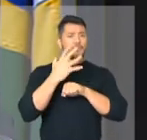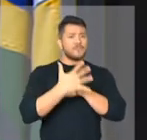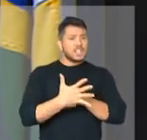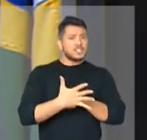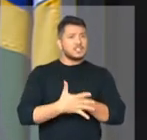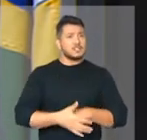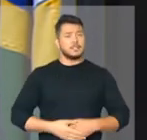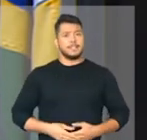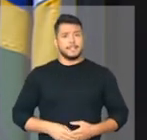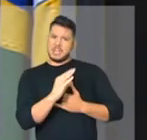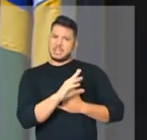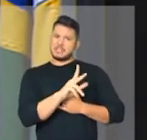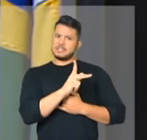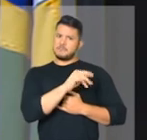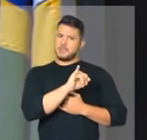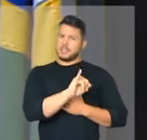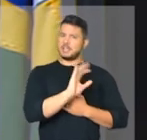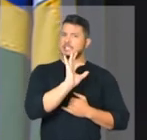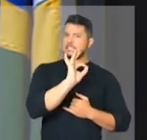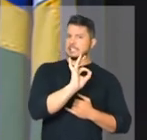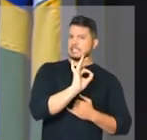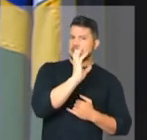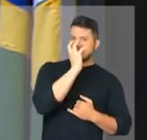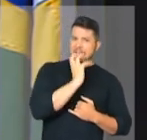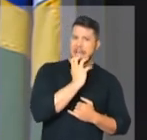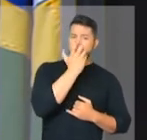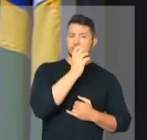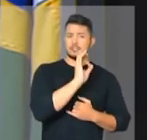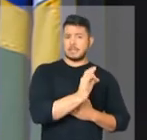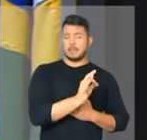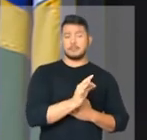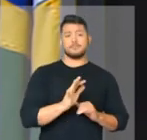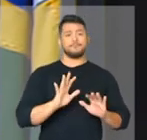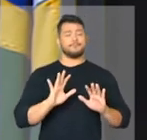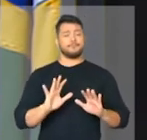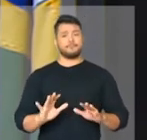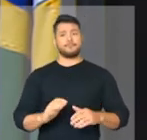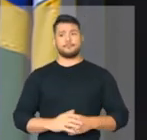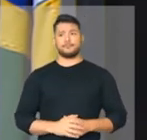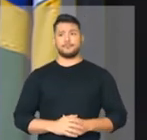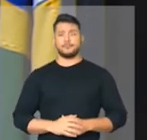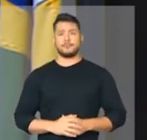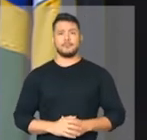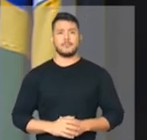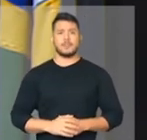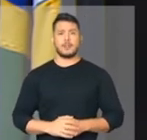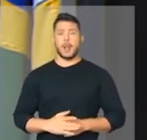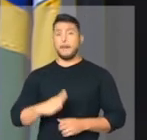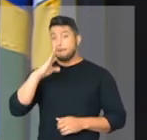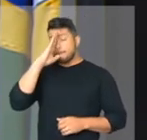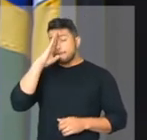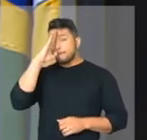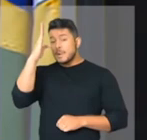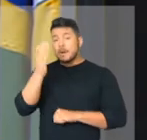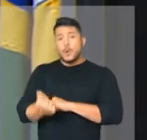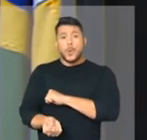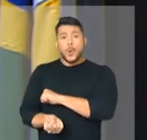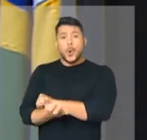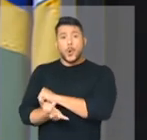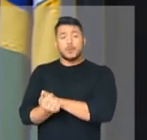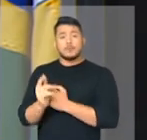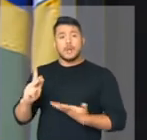questão econômica. O maior caso de corrupção que foi denunciado por essa CPI